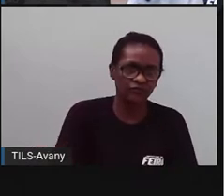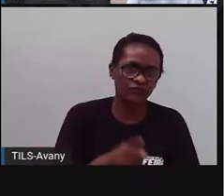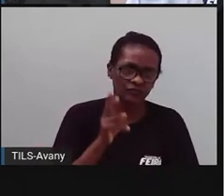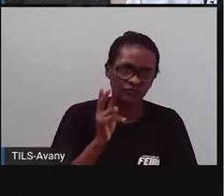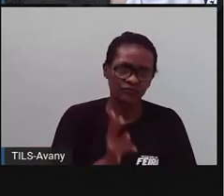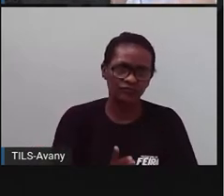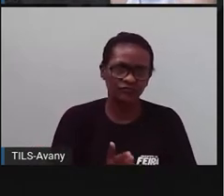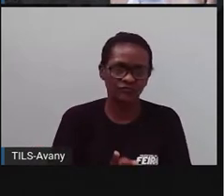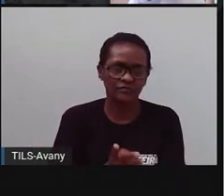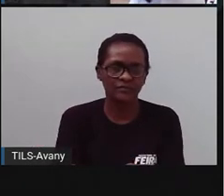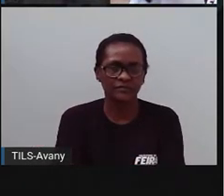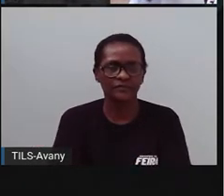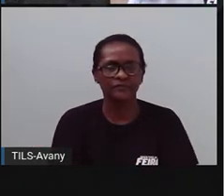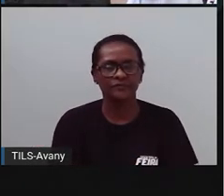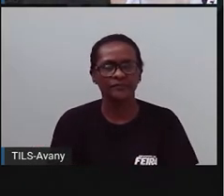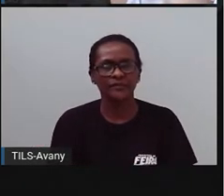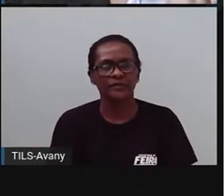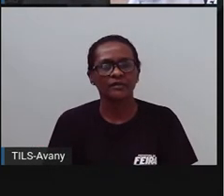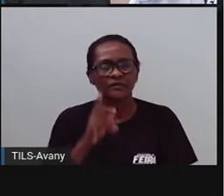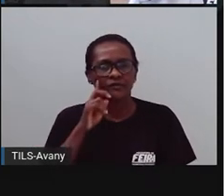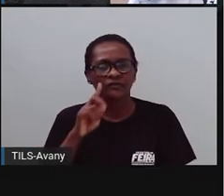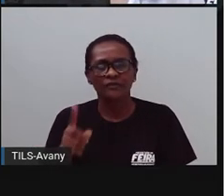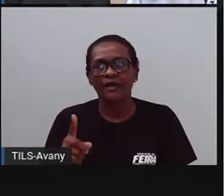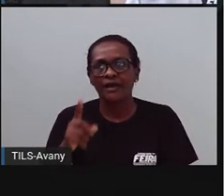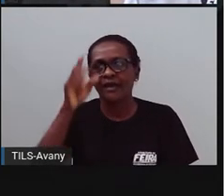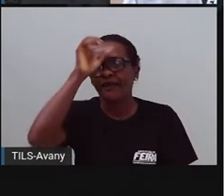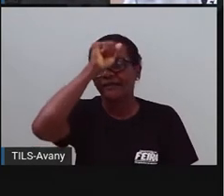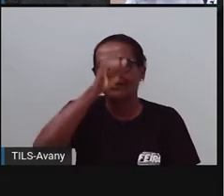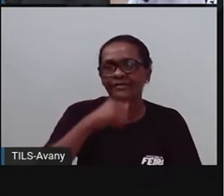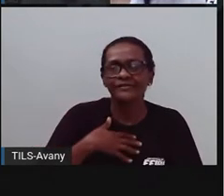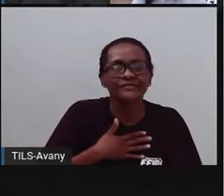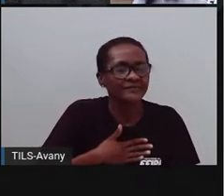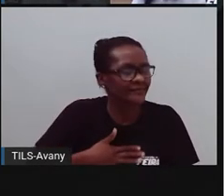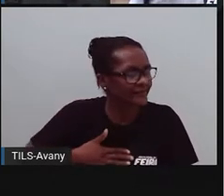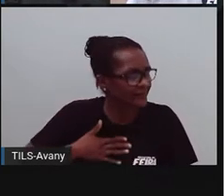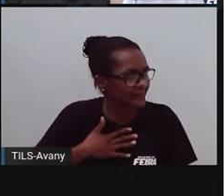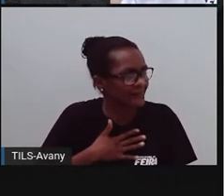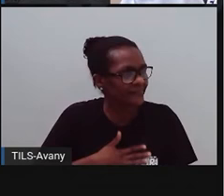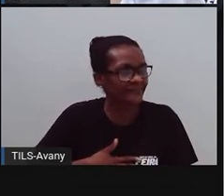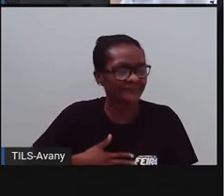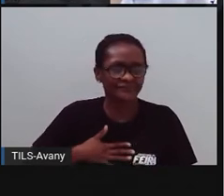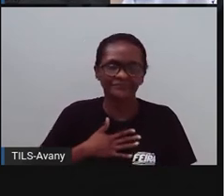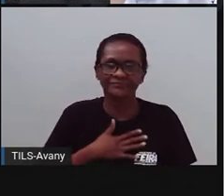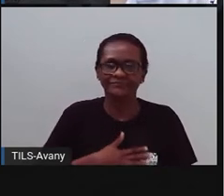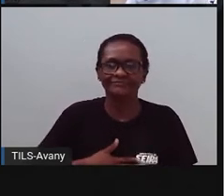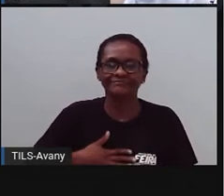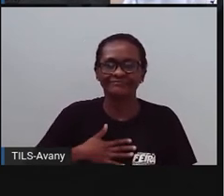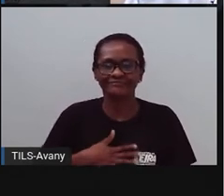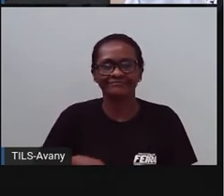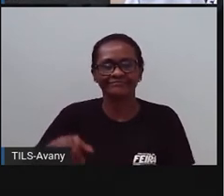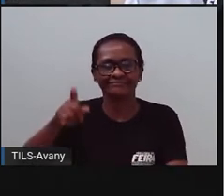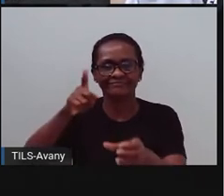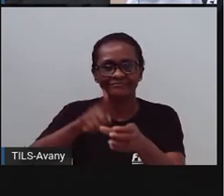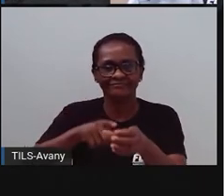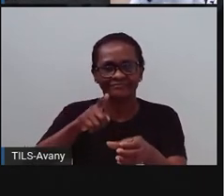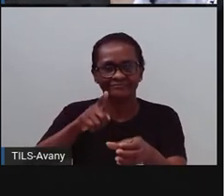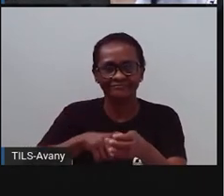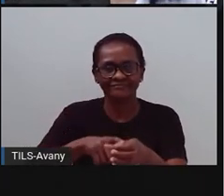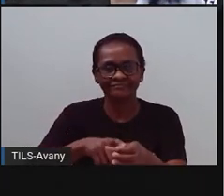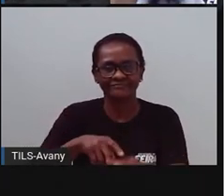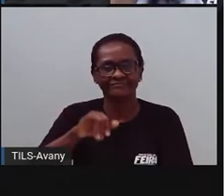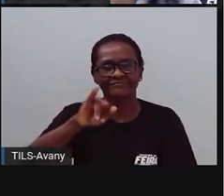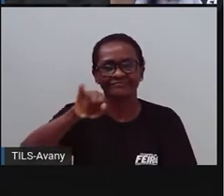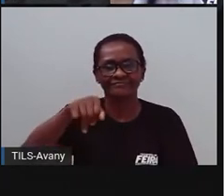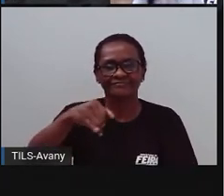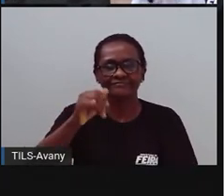momento, valorizar os seus vaqueiros, né? E ela é realizada no Distrito de Jaguara. Geralmente, ela acontece